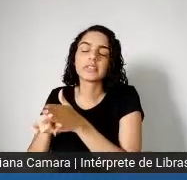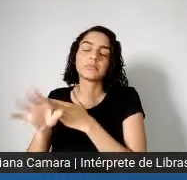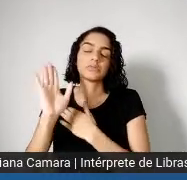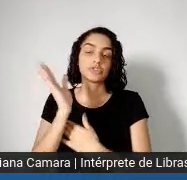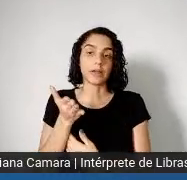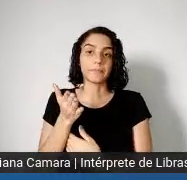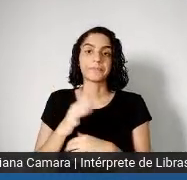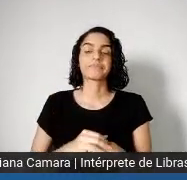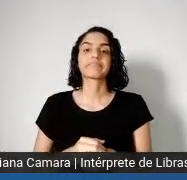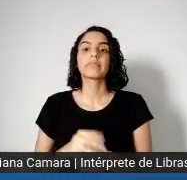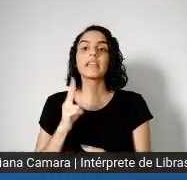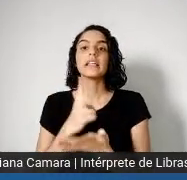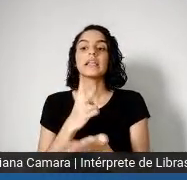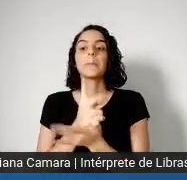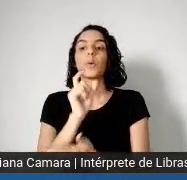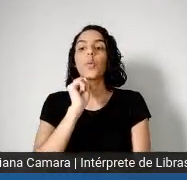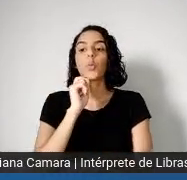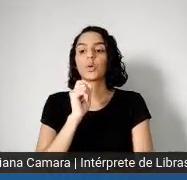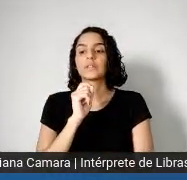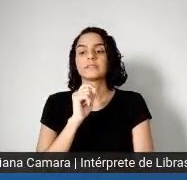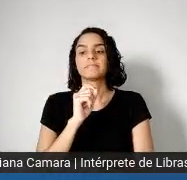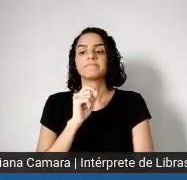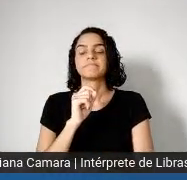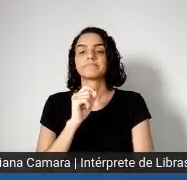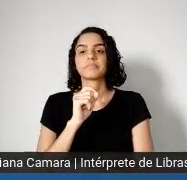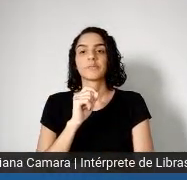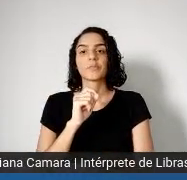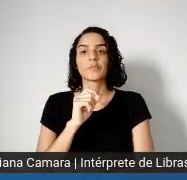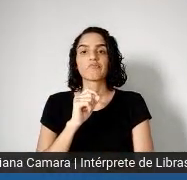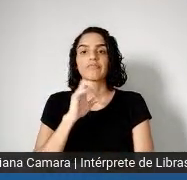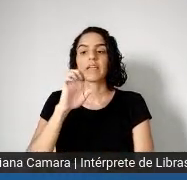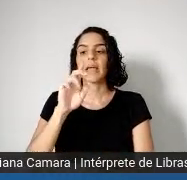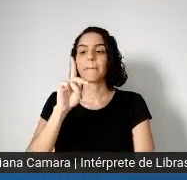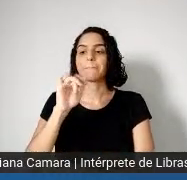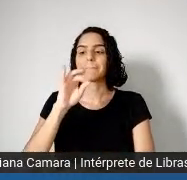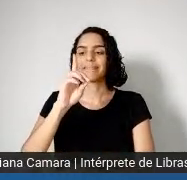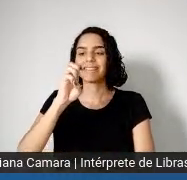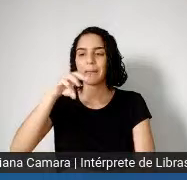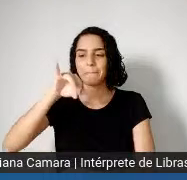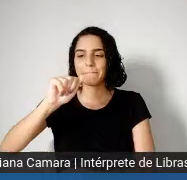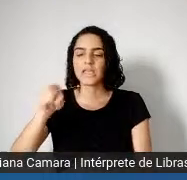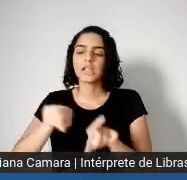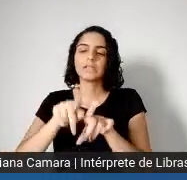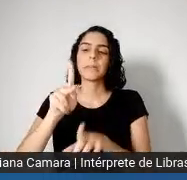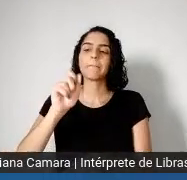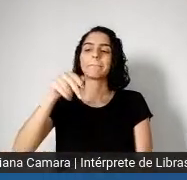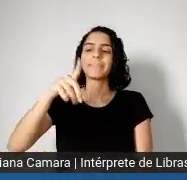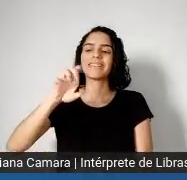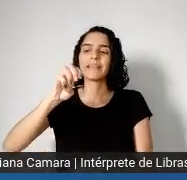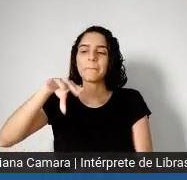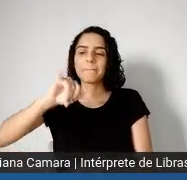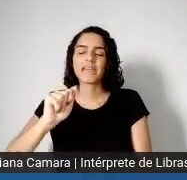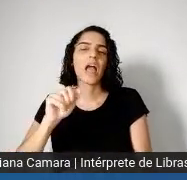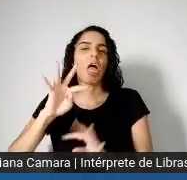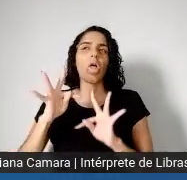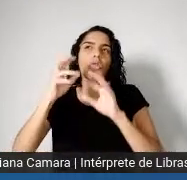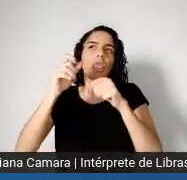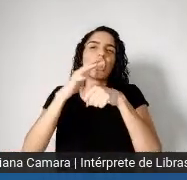sempre as epidemias, né, ou pandemias, ou as doenças infecciosas em geral, elas não foram